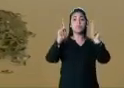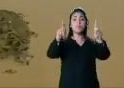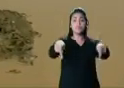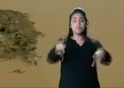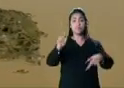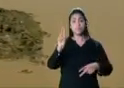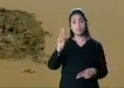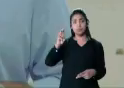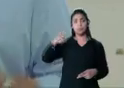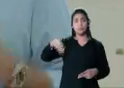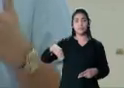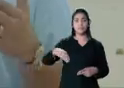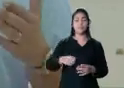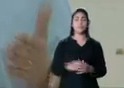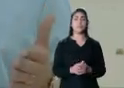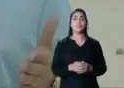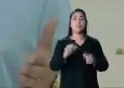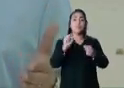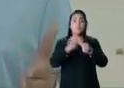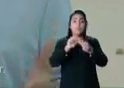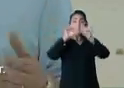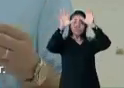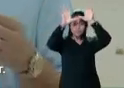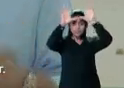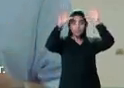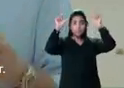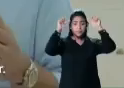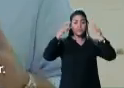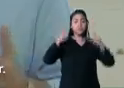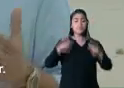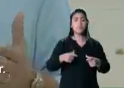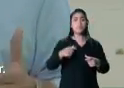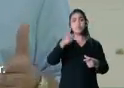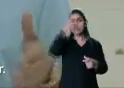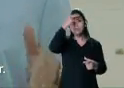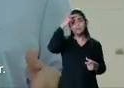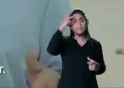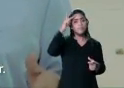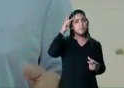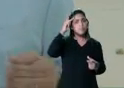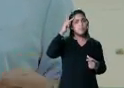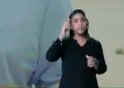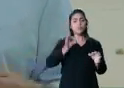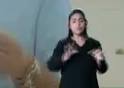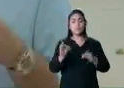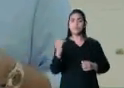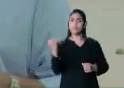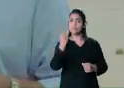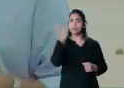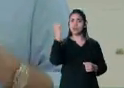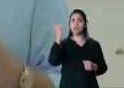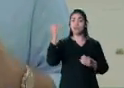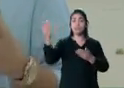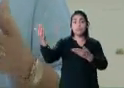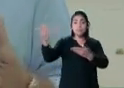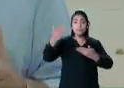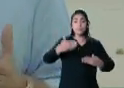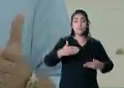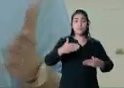ponte sobre o Rio Madeira. Vamos transformar o Acre num lugar onde todo mundo quer investir. Porque vamos ligar